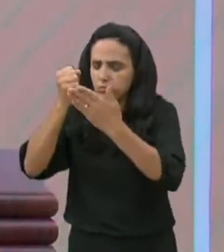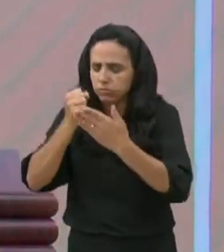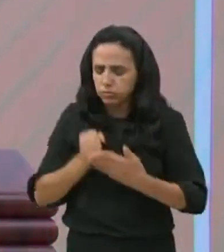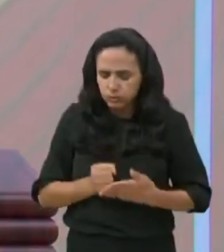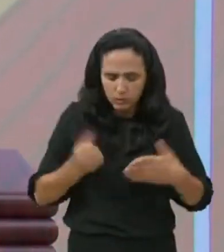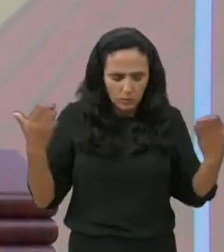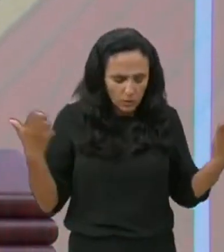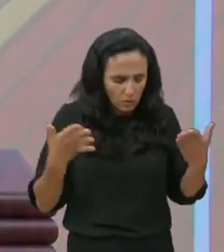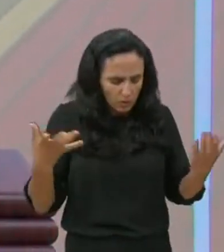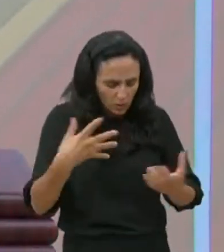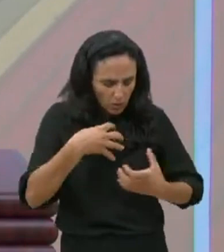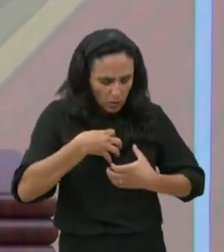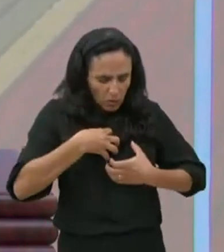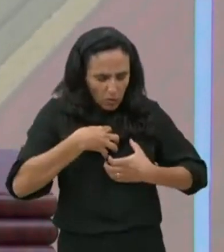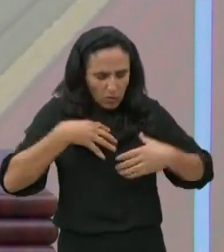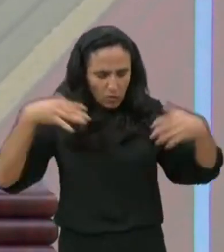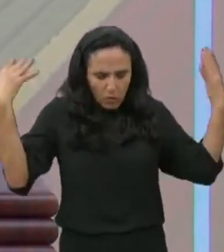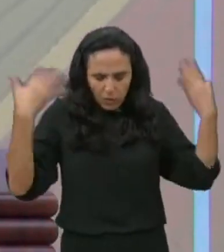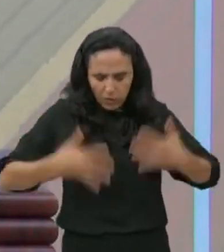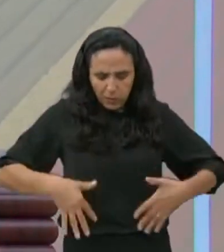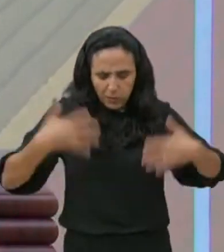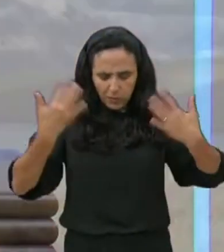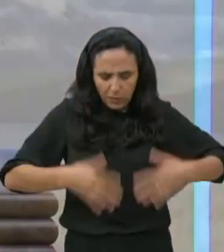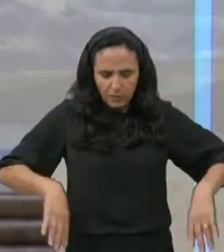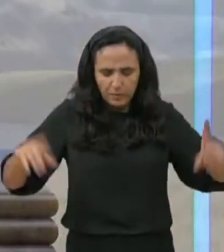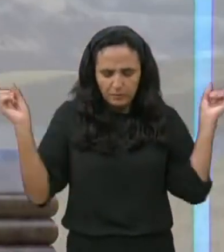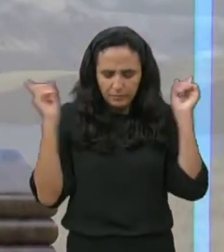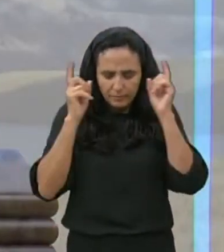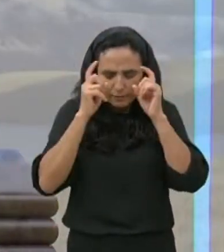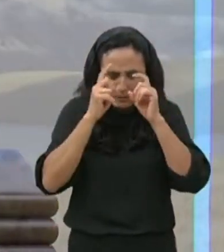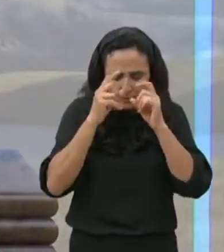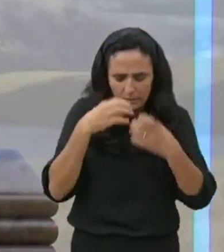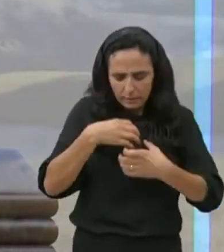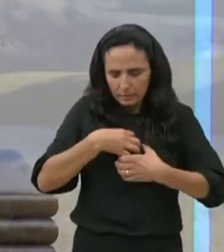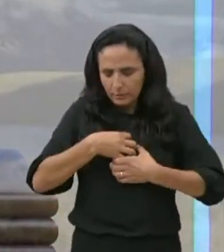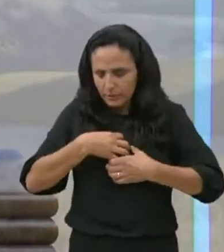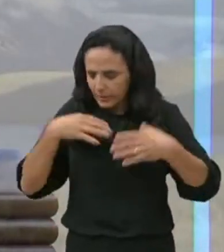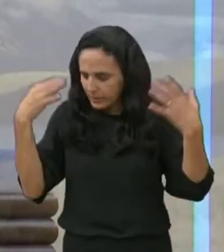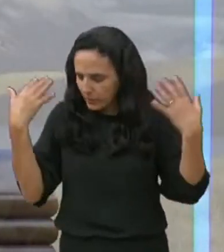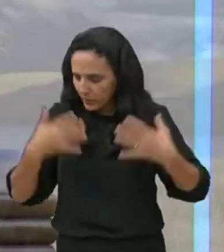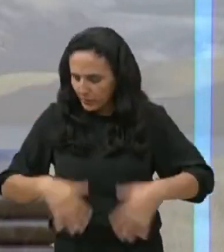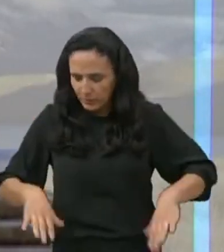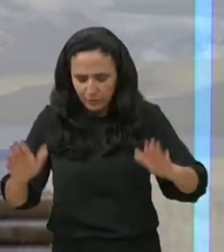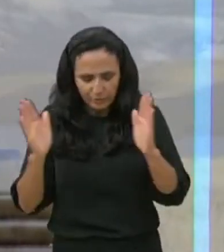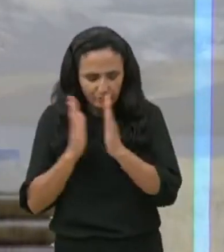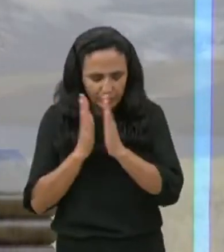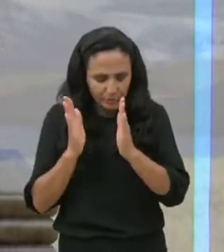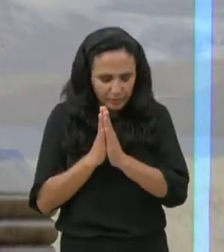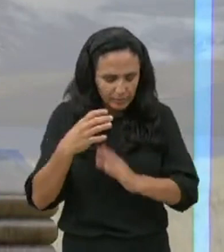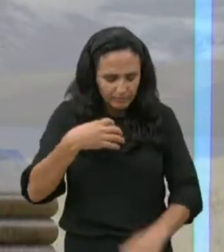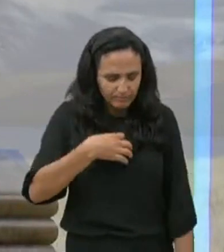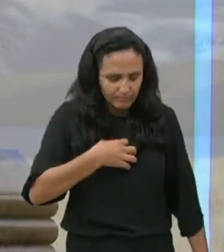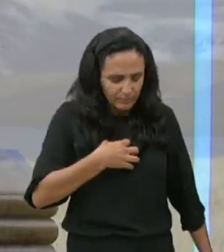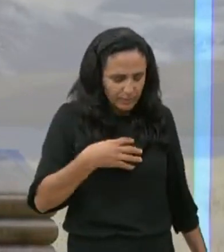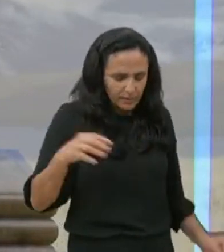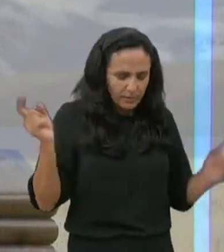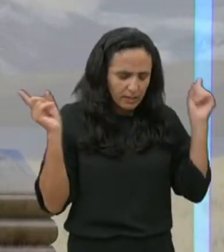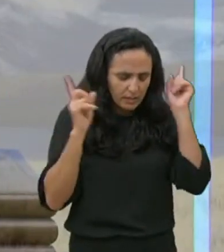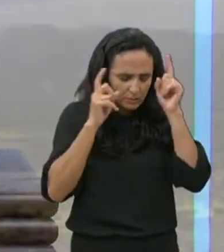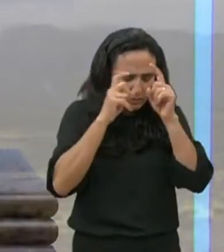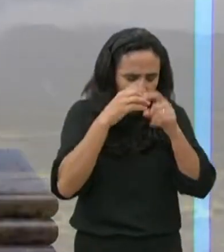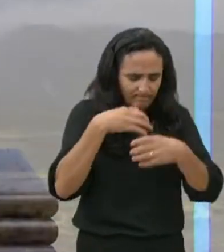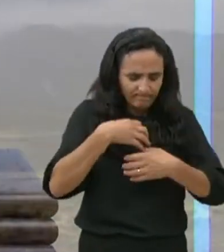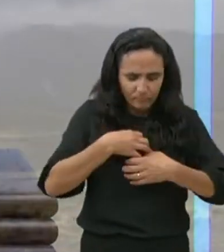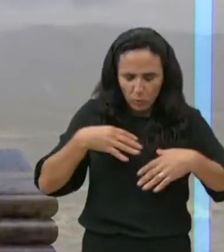momento, ó Deus, estão sofrendo, meu Deus, porque estão tentando